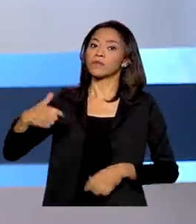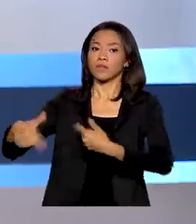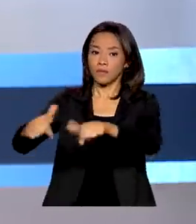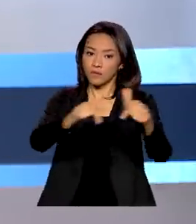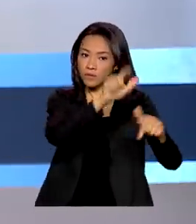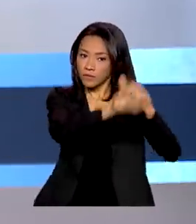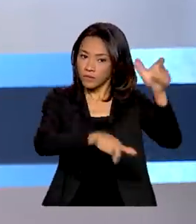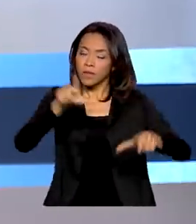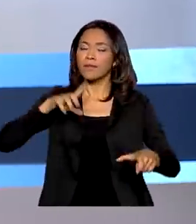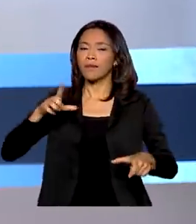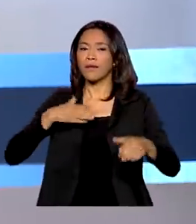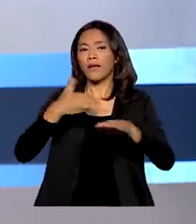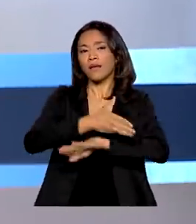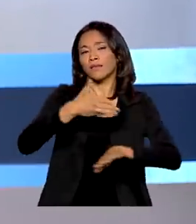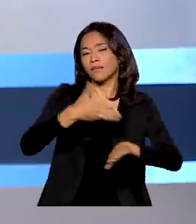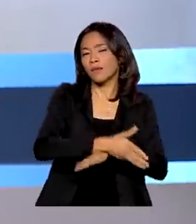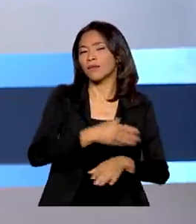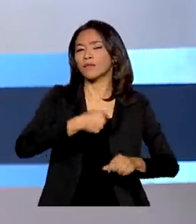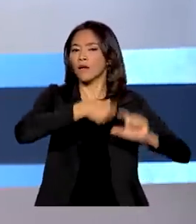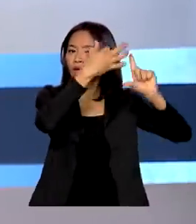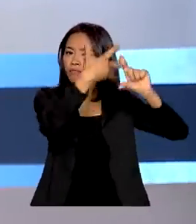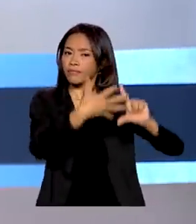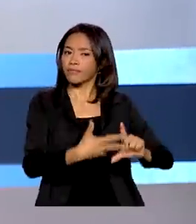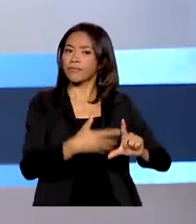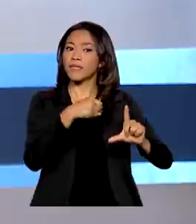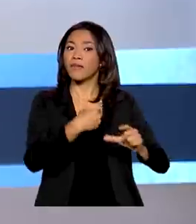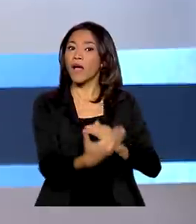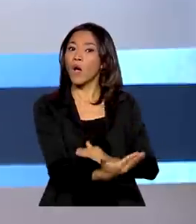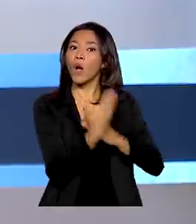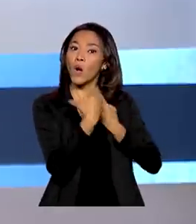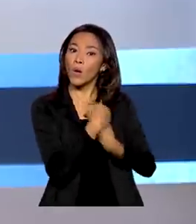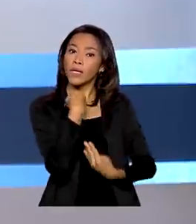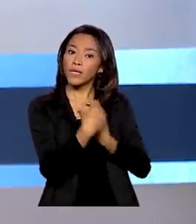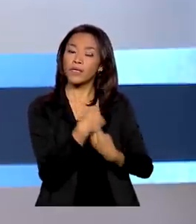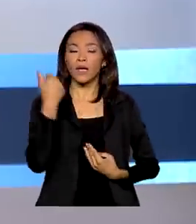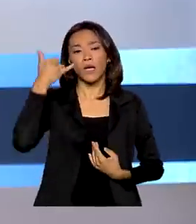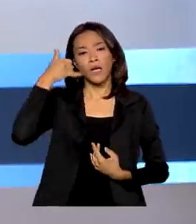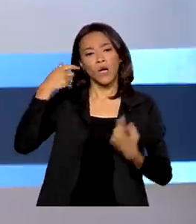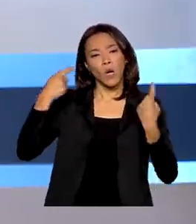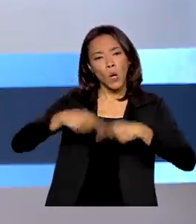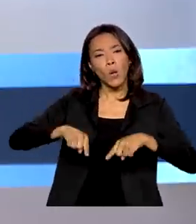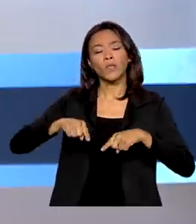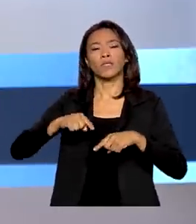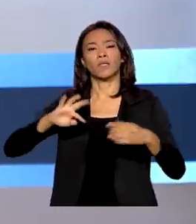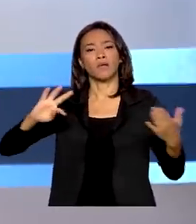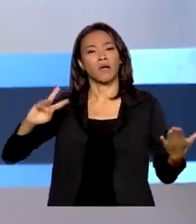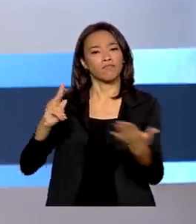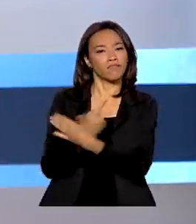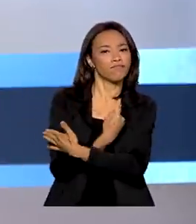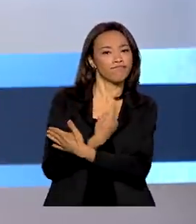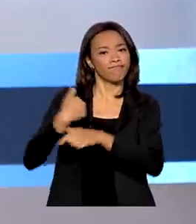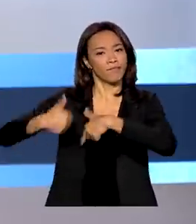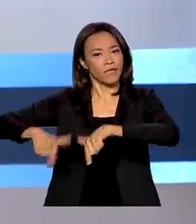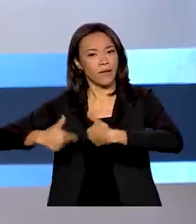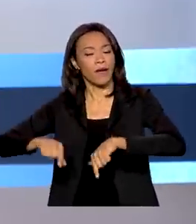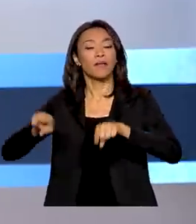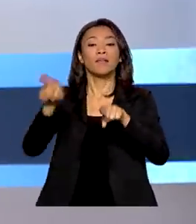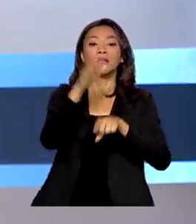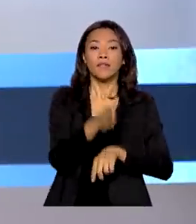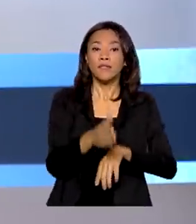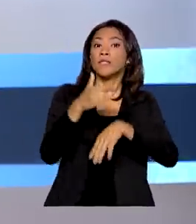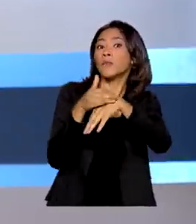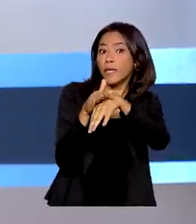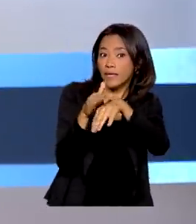acesso a uma ferramenta que vai auxiliar na prevenção de acidentes de trabalho e das doenças ocupacionais. O